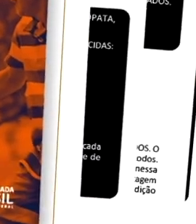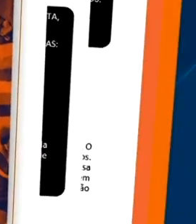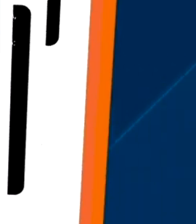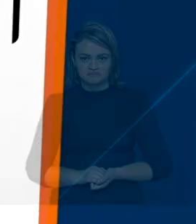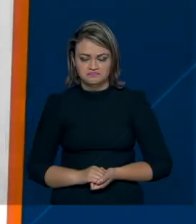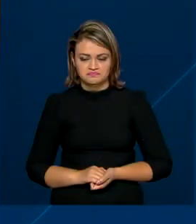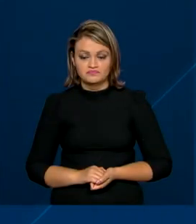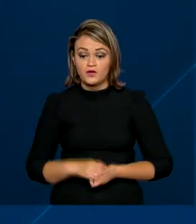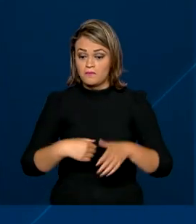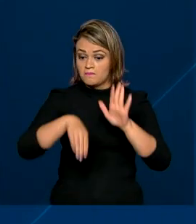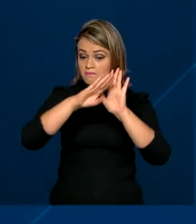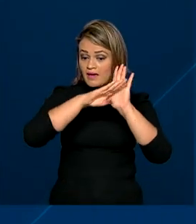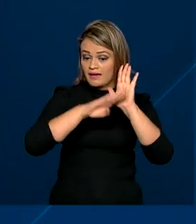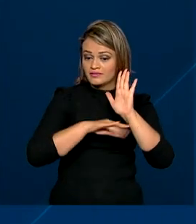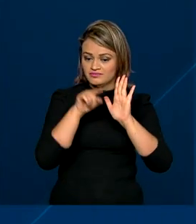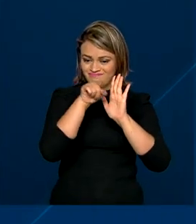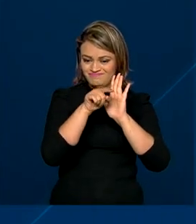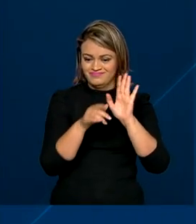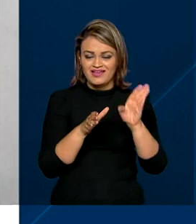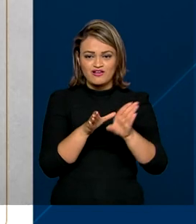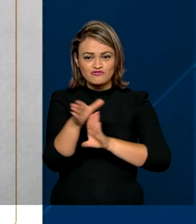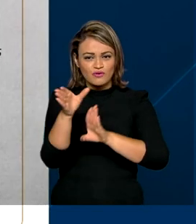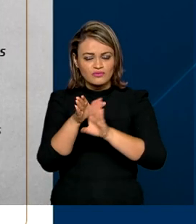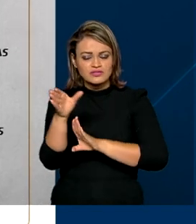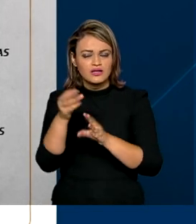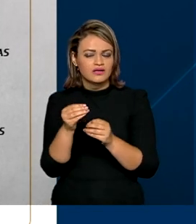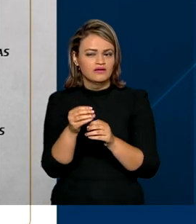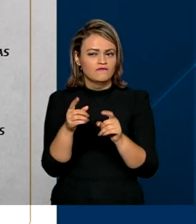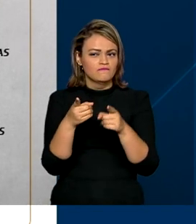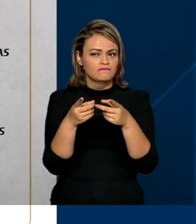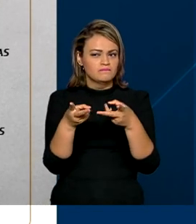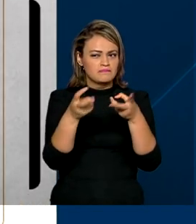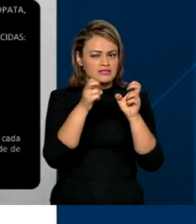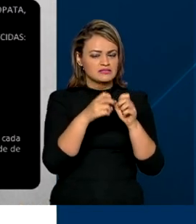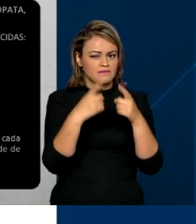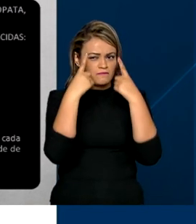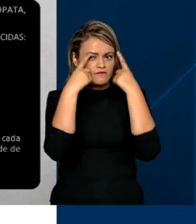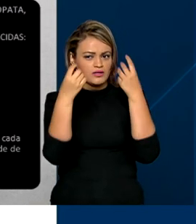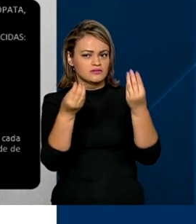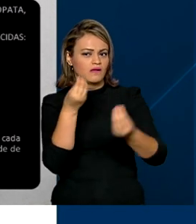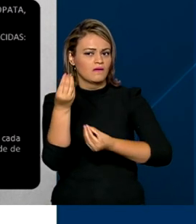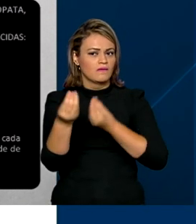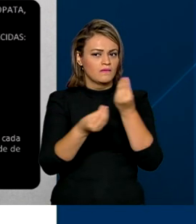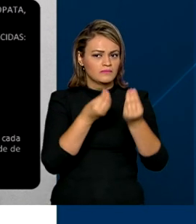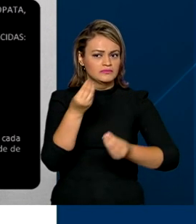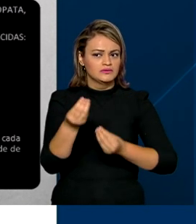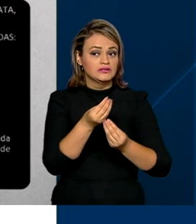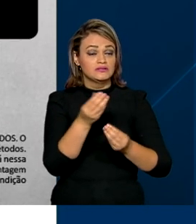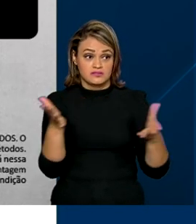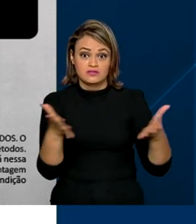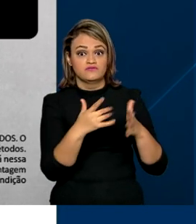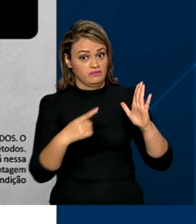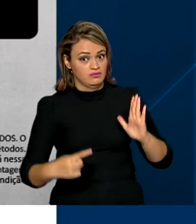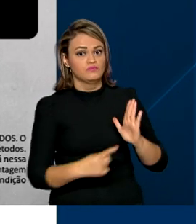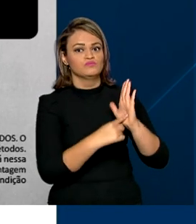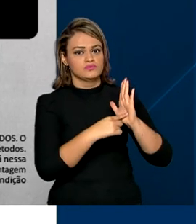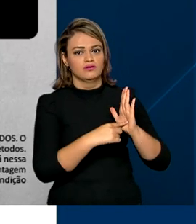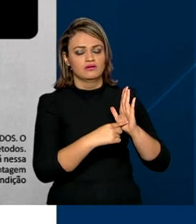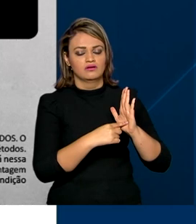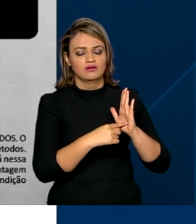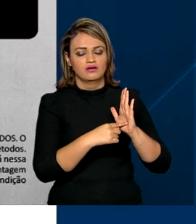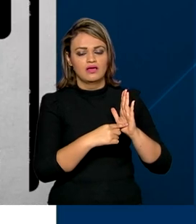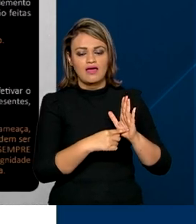online traz orientações sobre como identificar a violência e incentiva que os casos sejam denunciados.